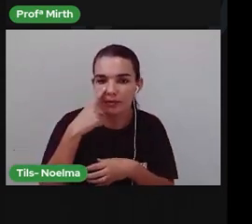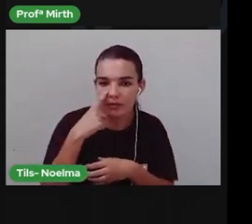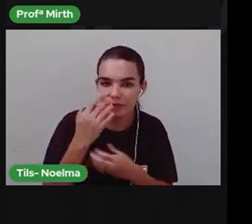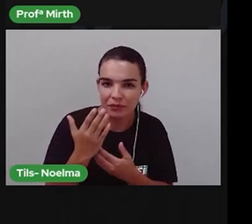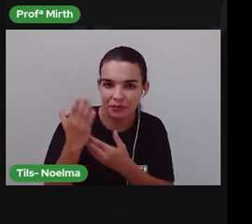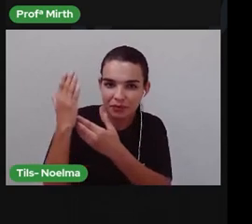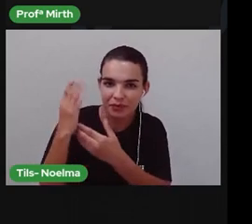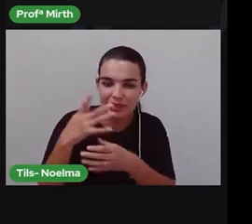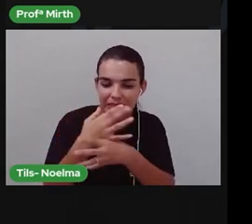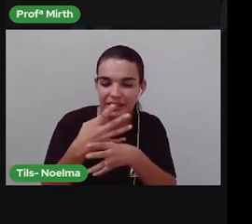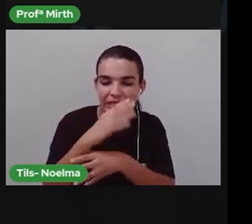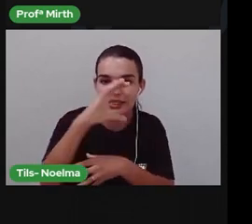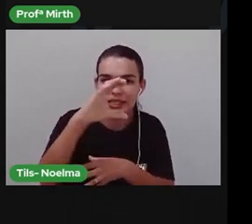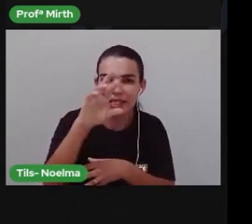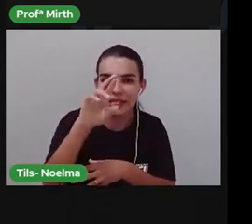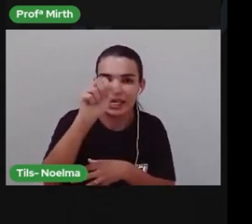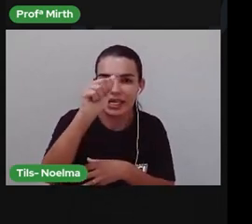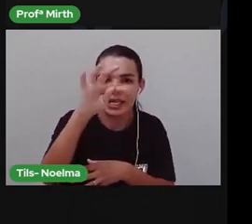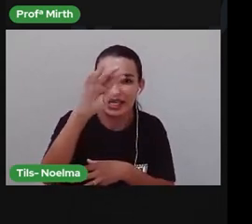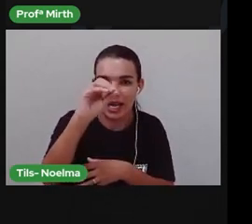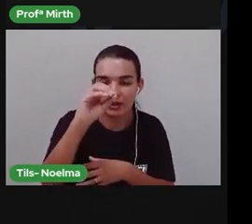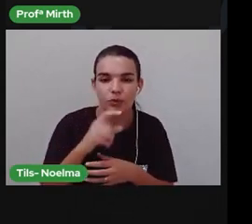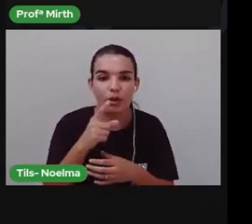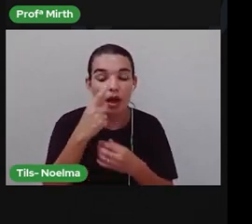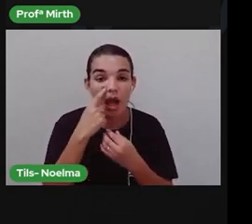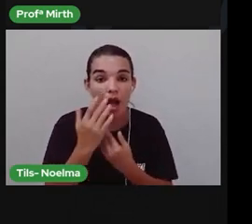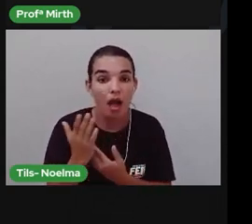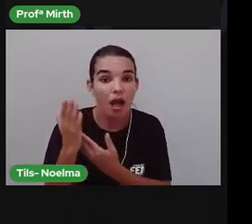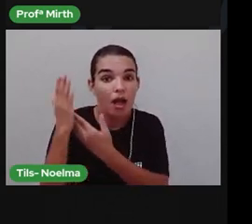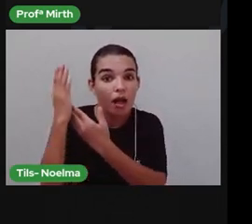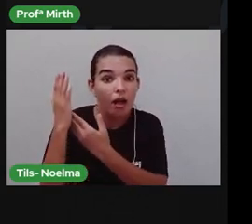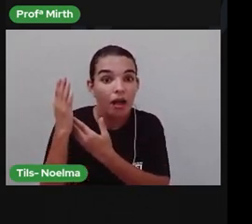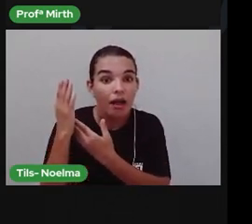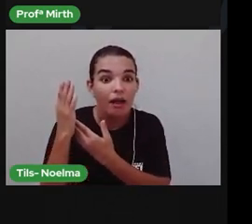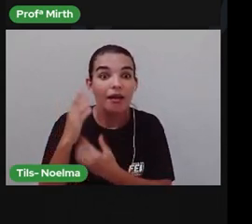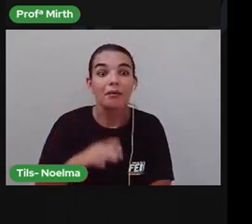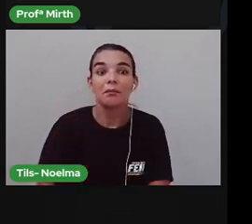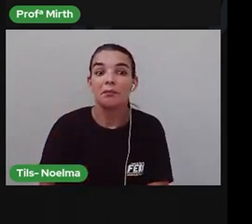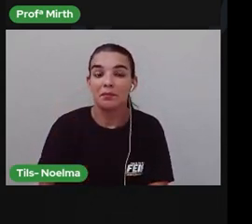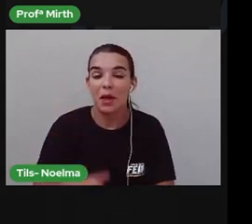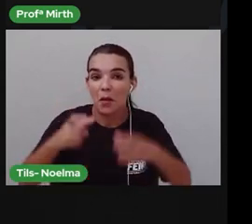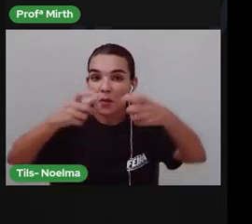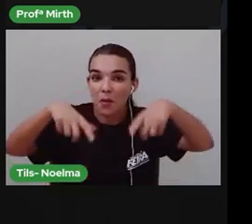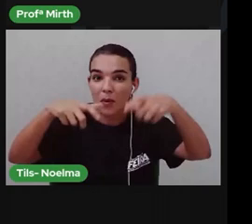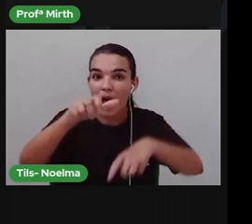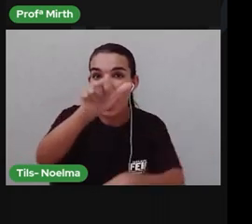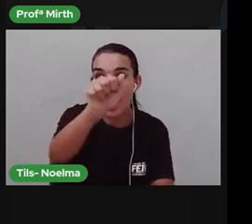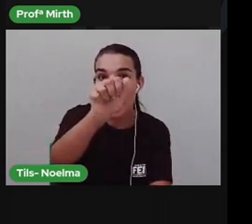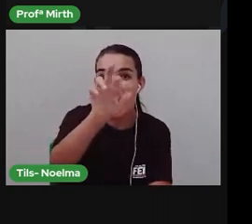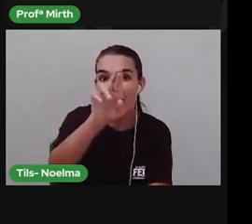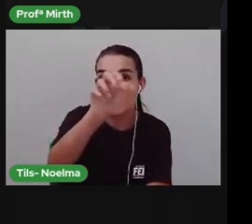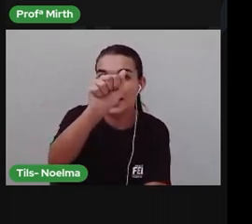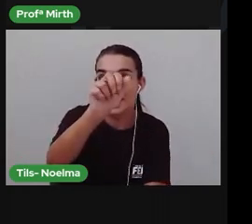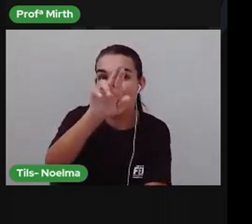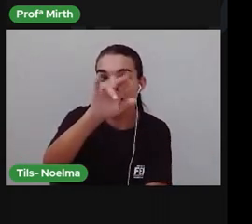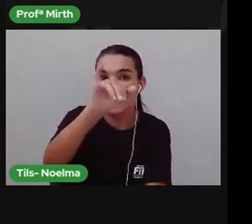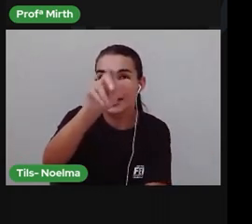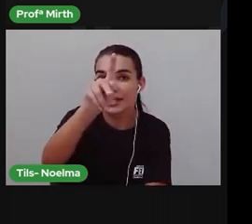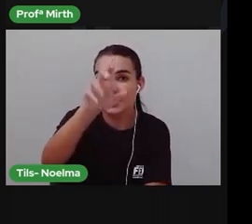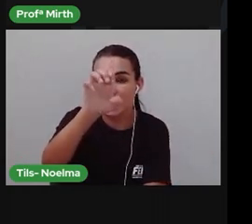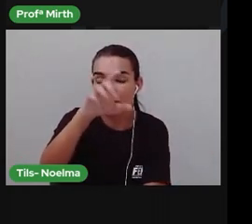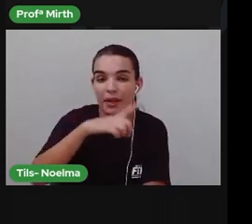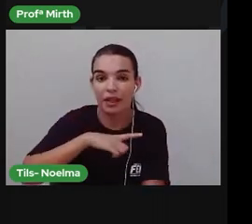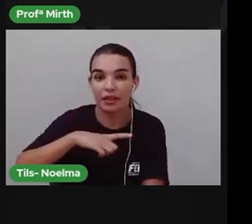sul do Ceará Essa é a Chapada Do Araripe Formação que ocupa Parte dos estados Do